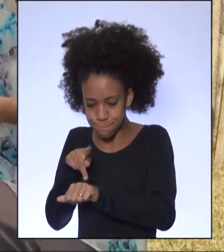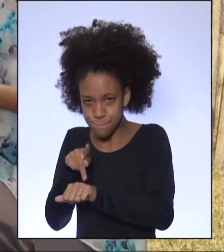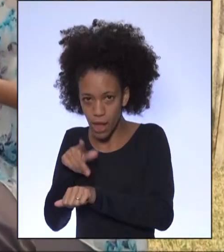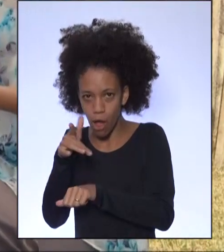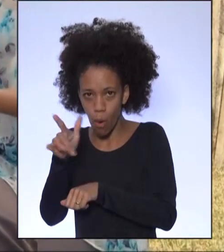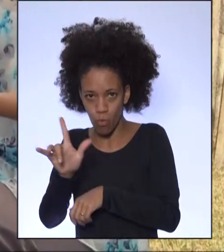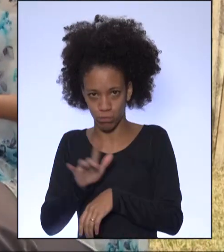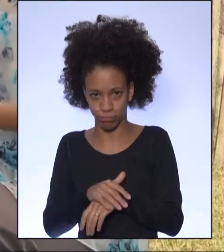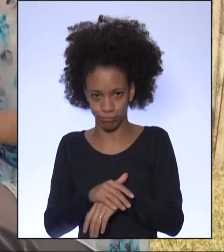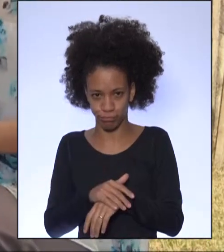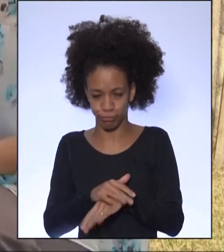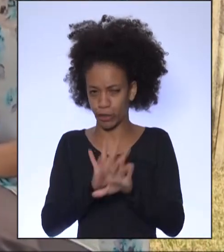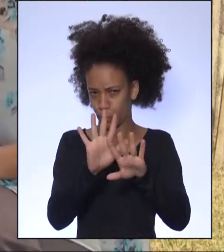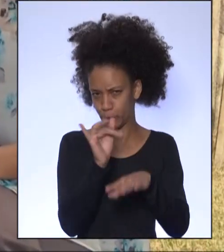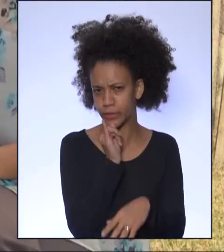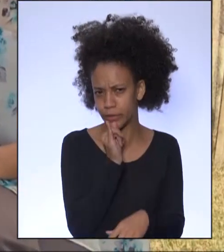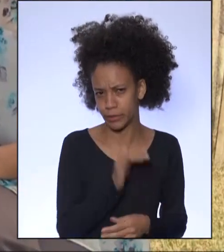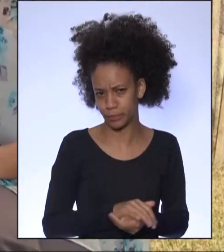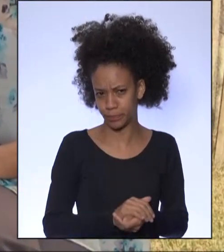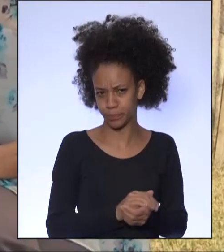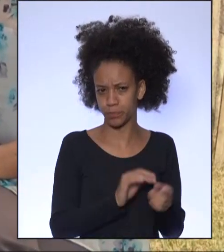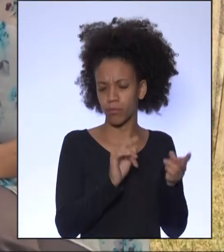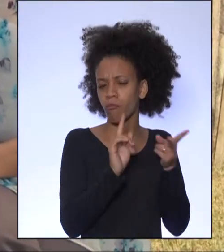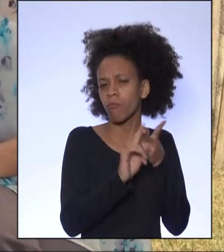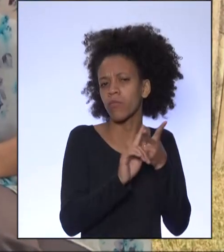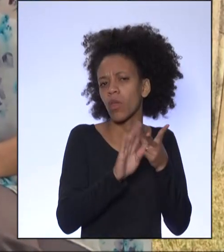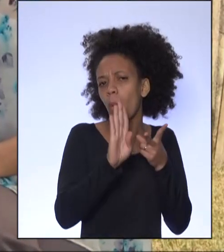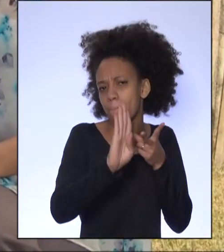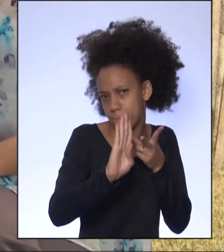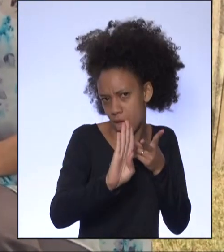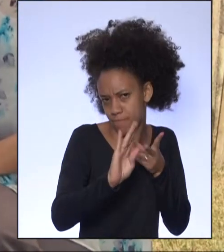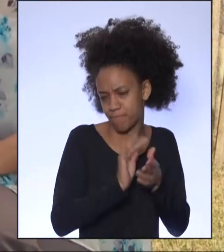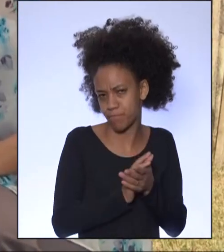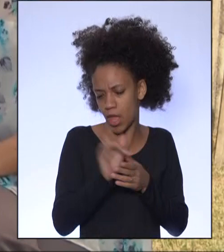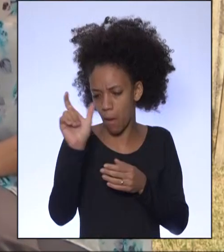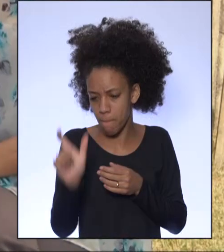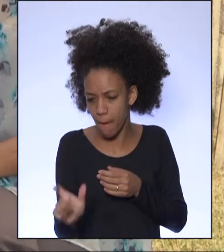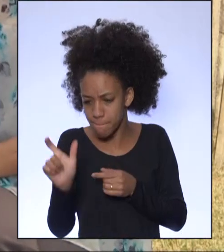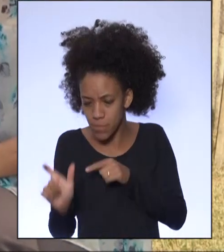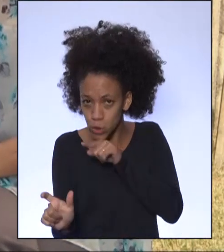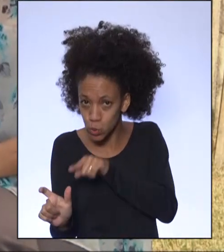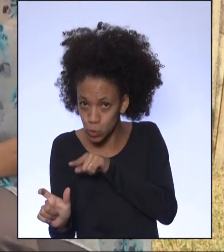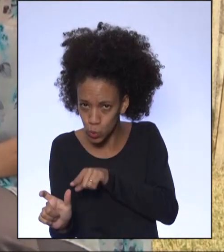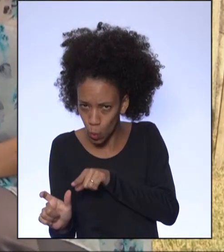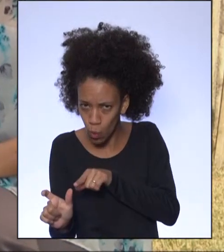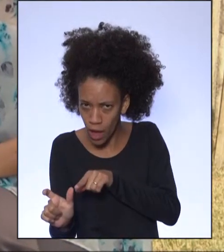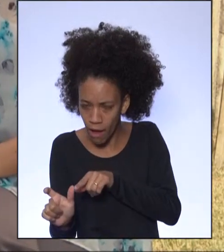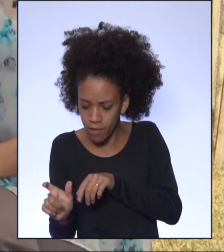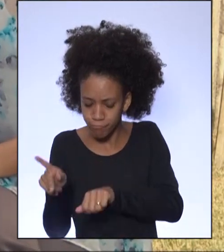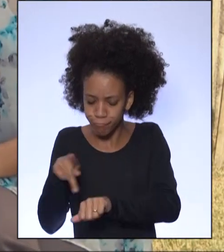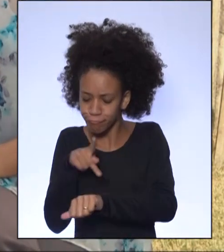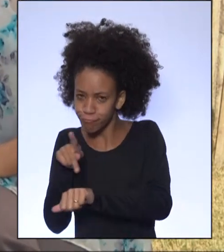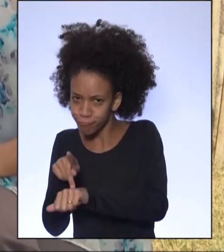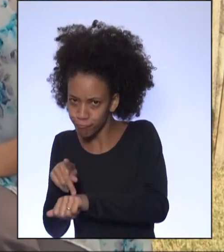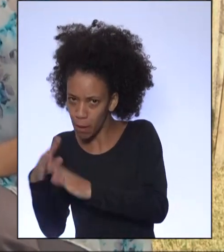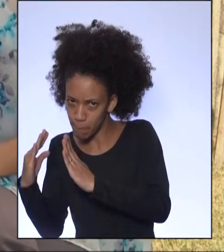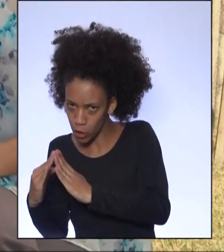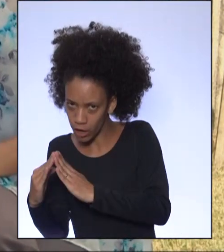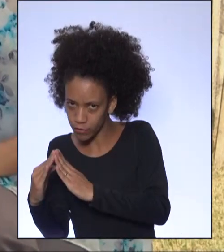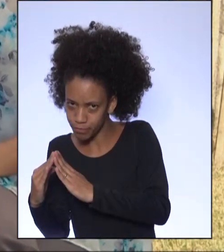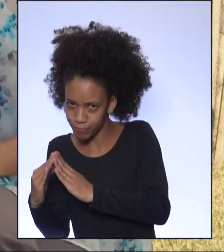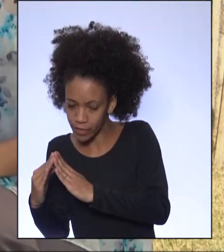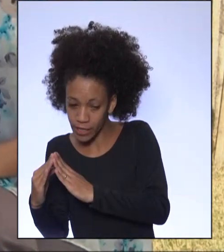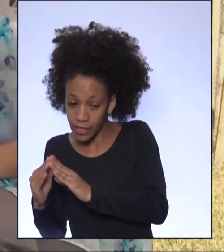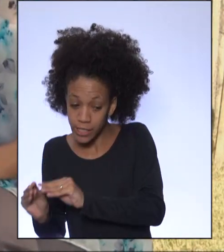Se consideramos o caso B, por exemplo, estamos vendo uma pessoa que saiu de um outro país e veio para o